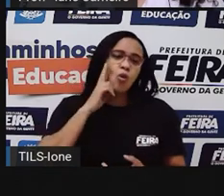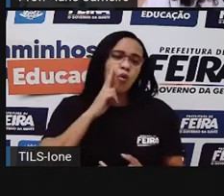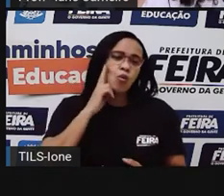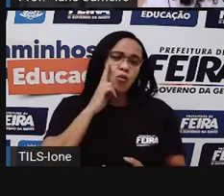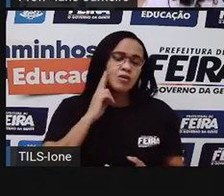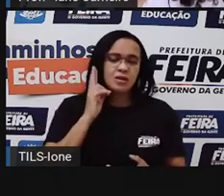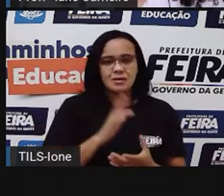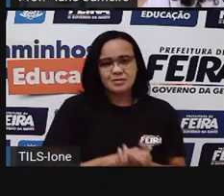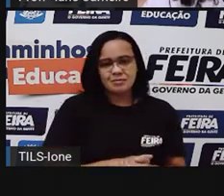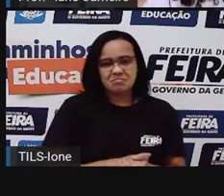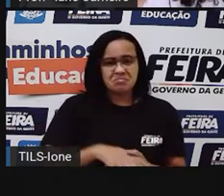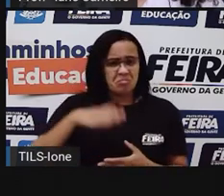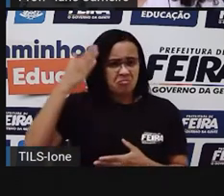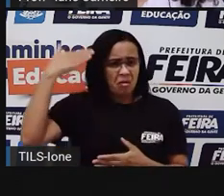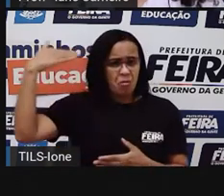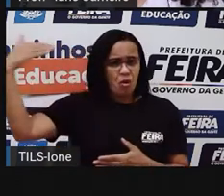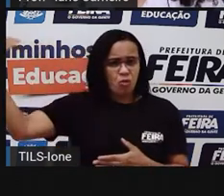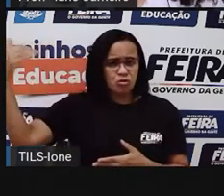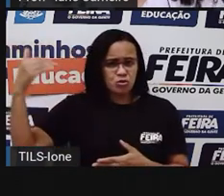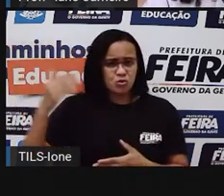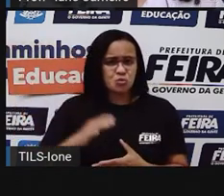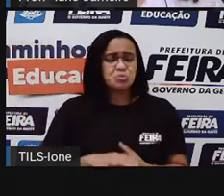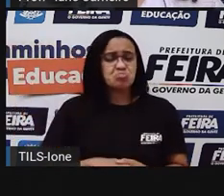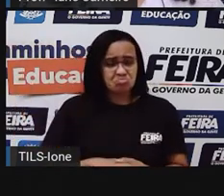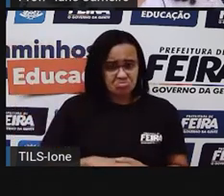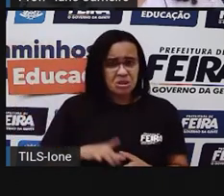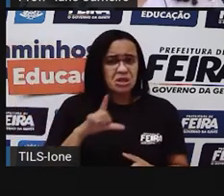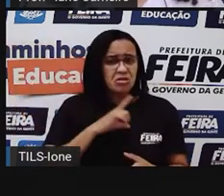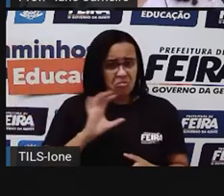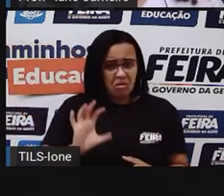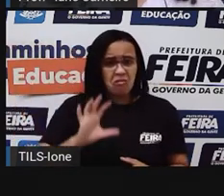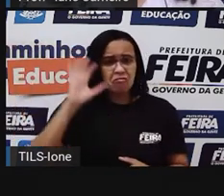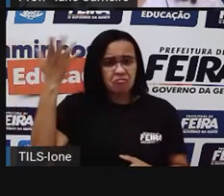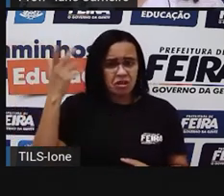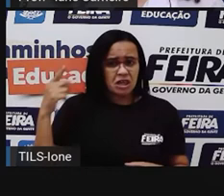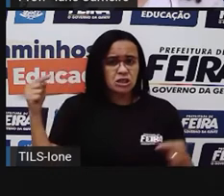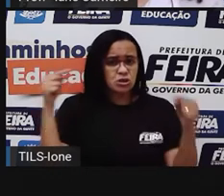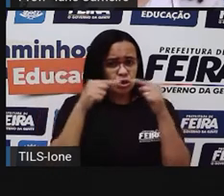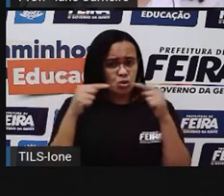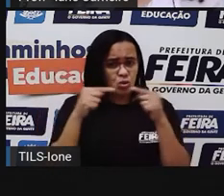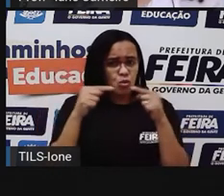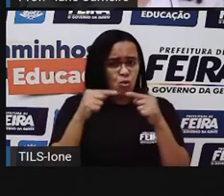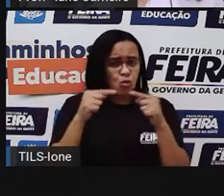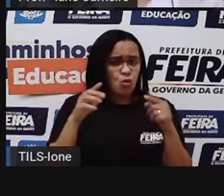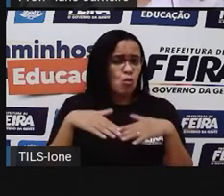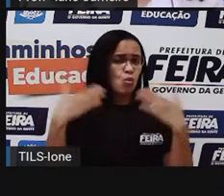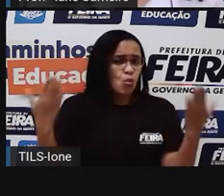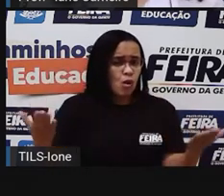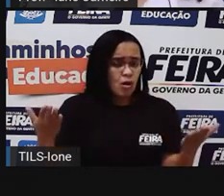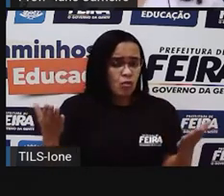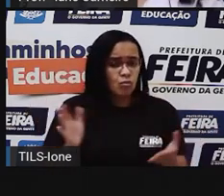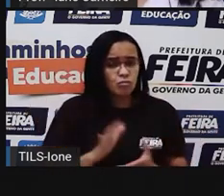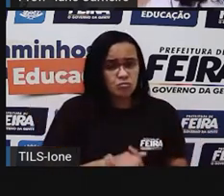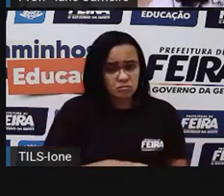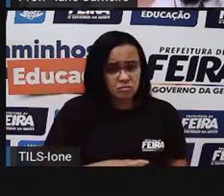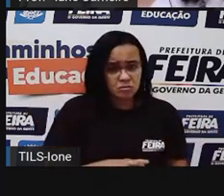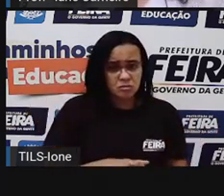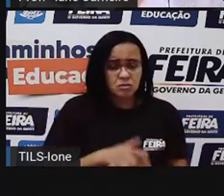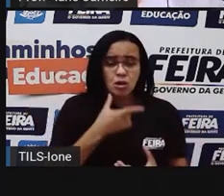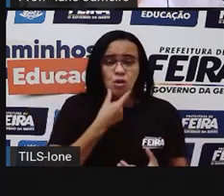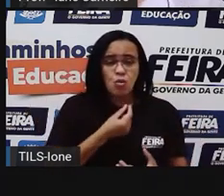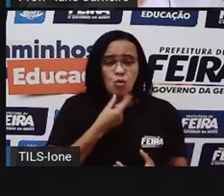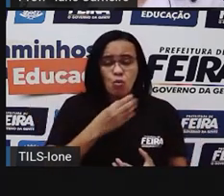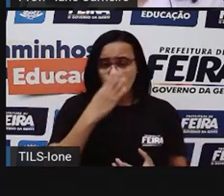Sou famoso e tenho uma festa com o meu nome. Qual é? É o lobisomem? O saci?